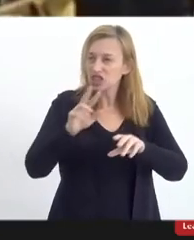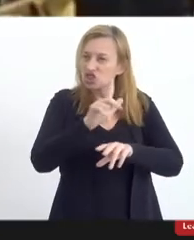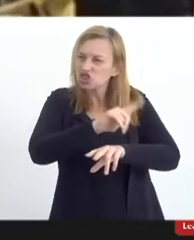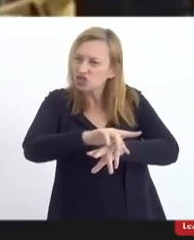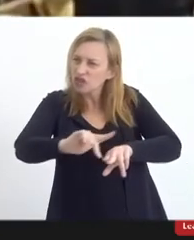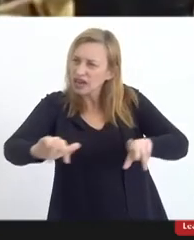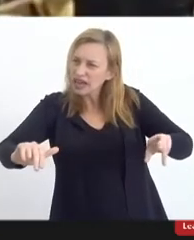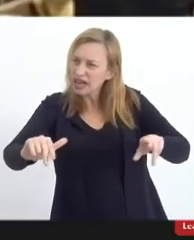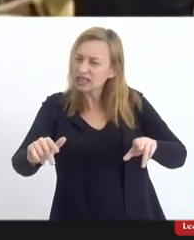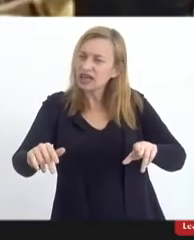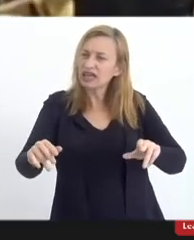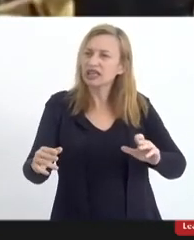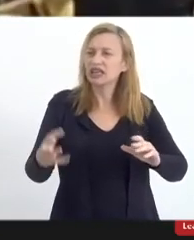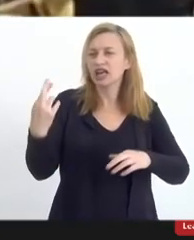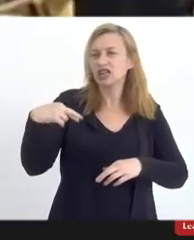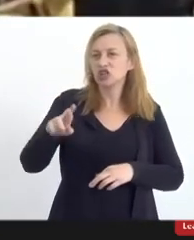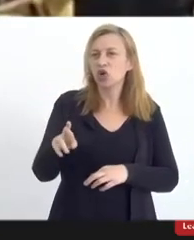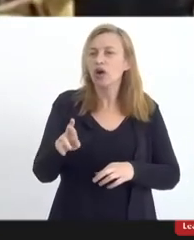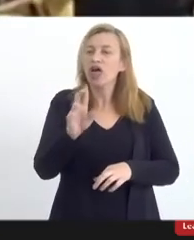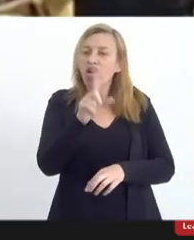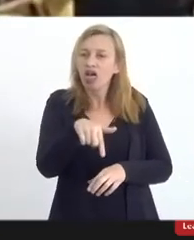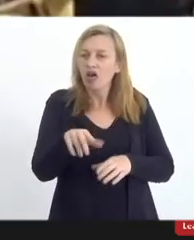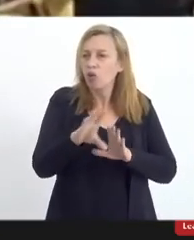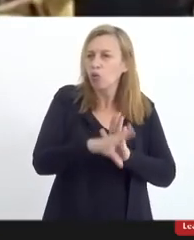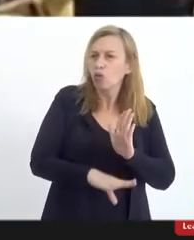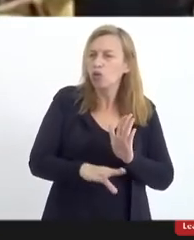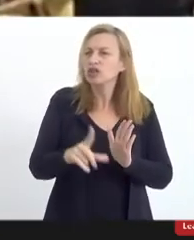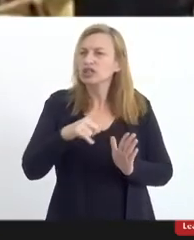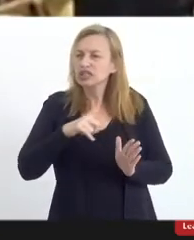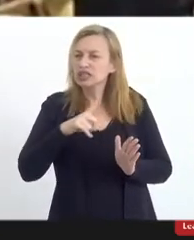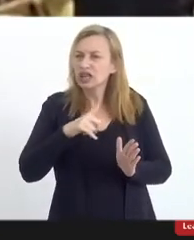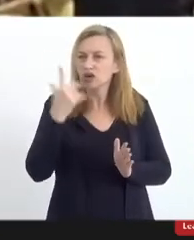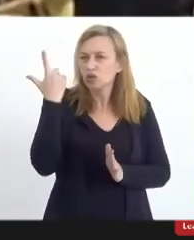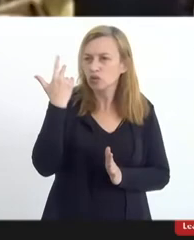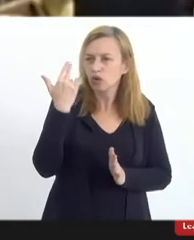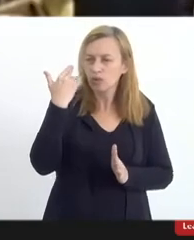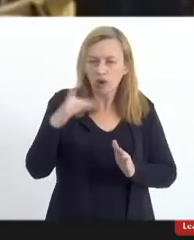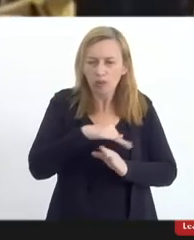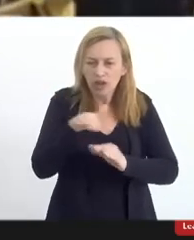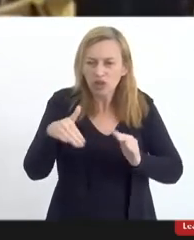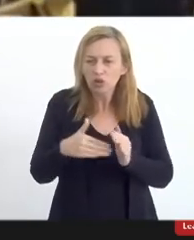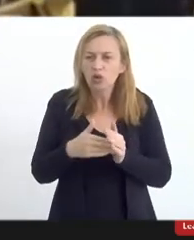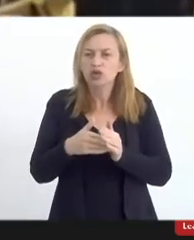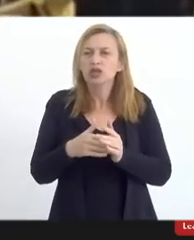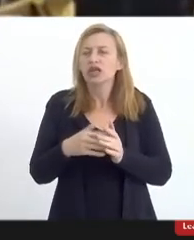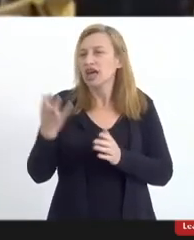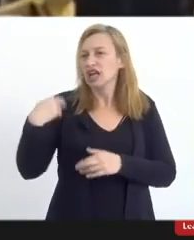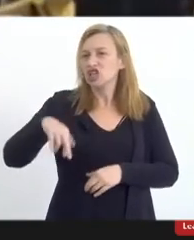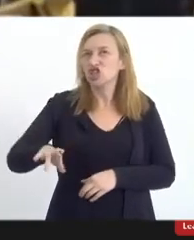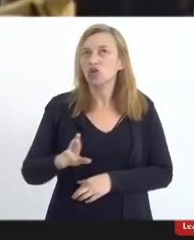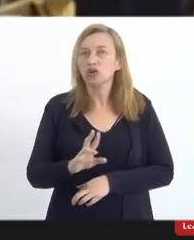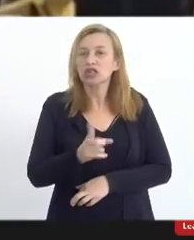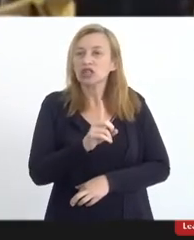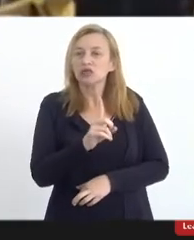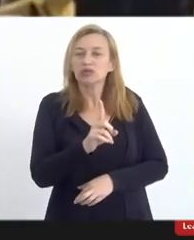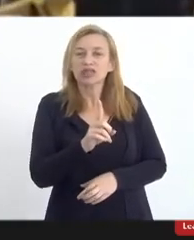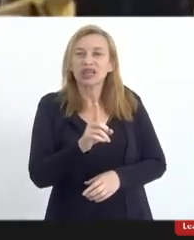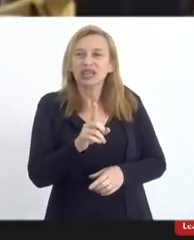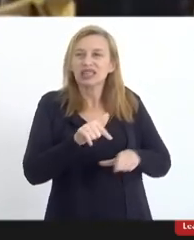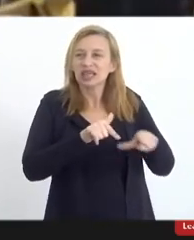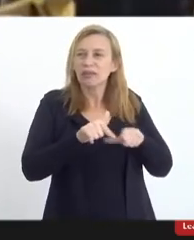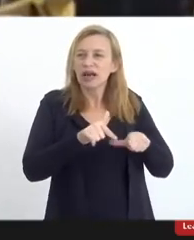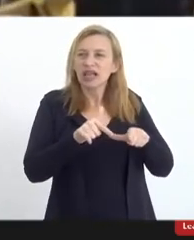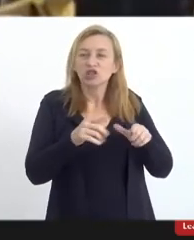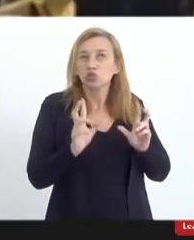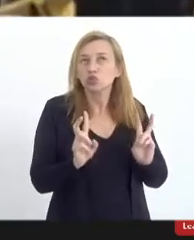Então, é um currículo que ele tem o comum a todas as religiões, e nós não trabalhamos uma